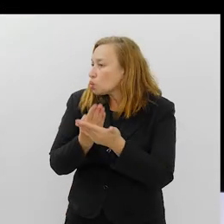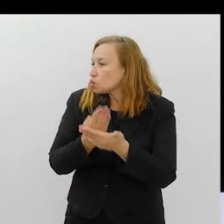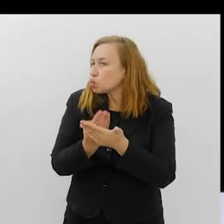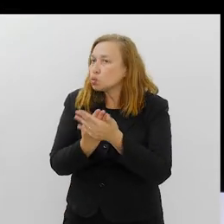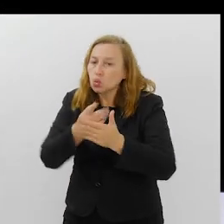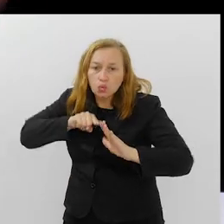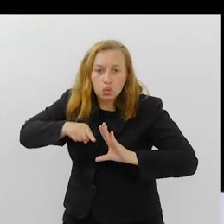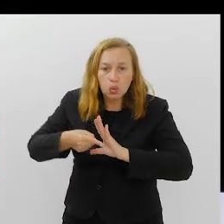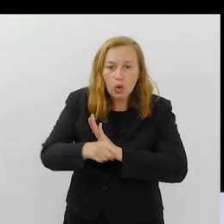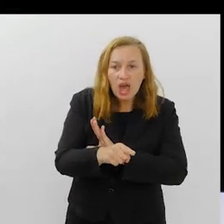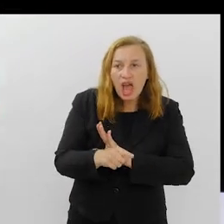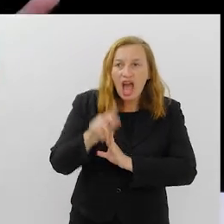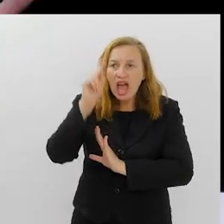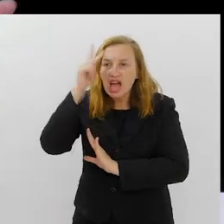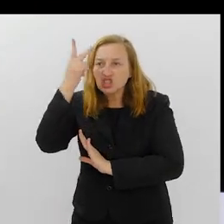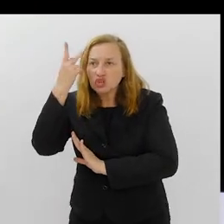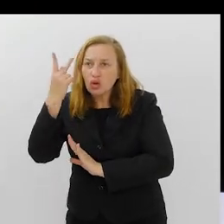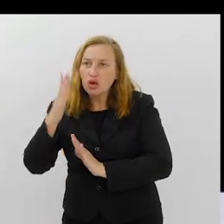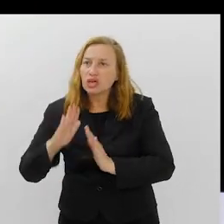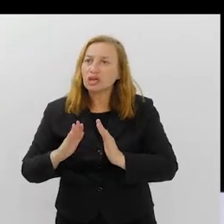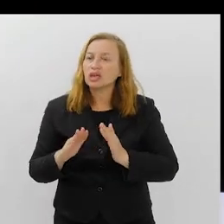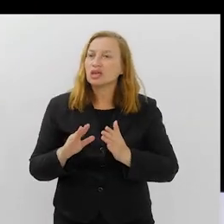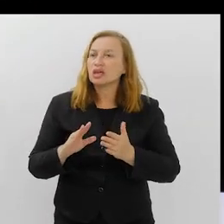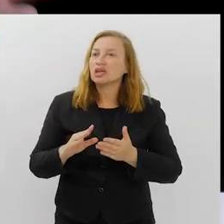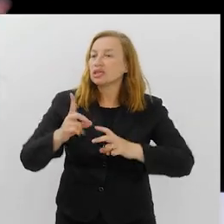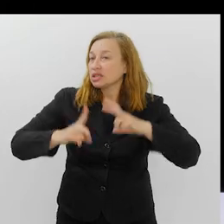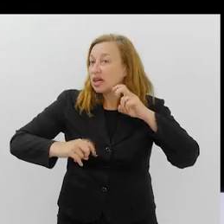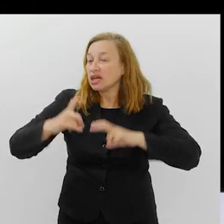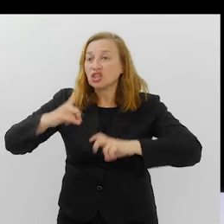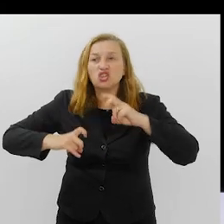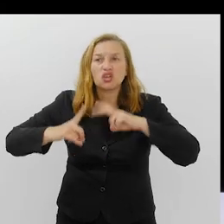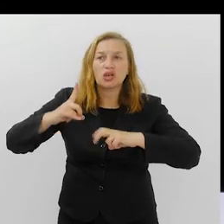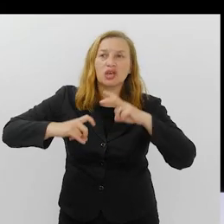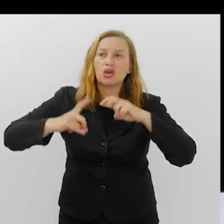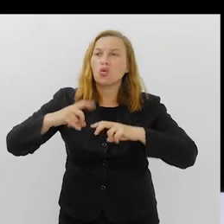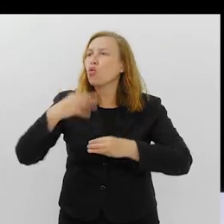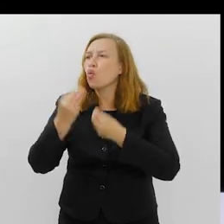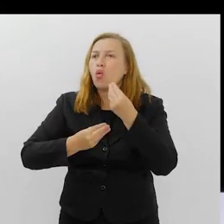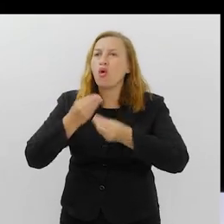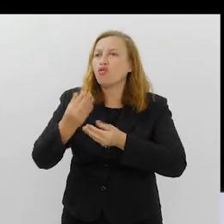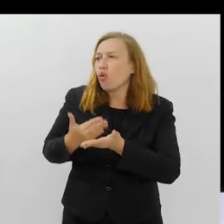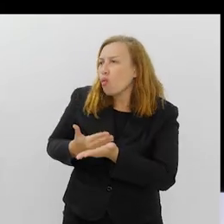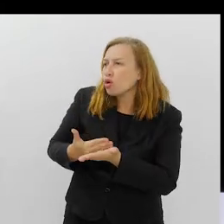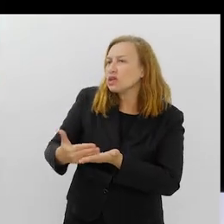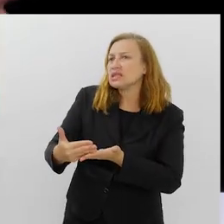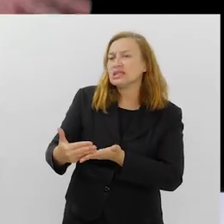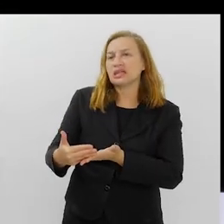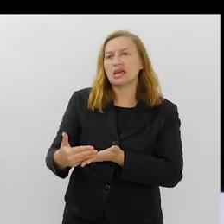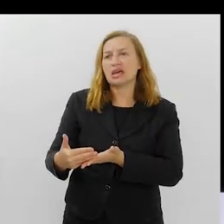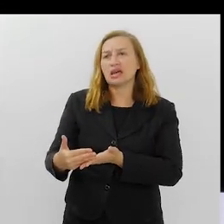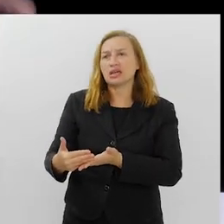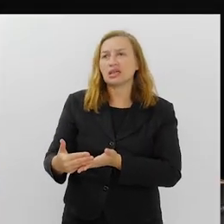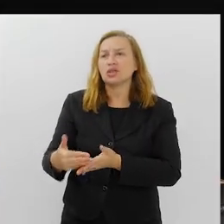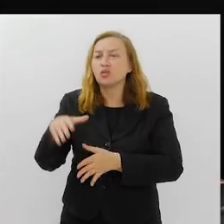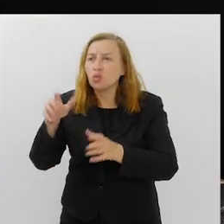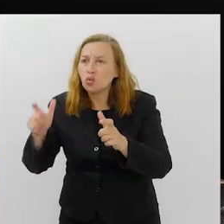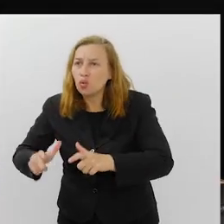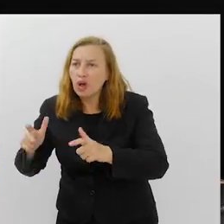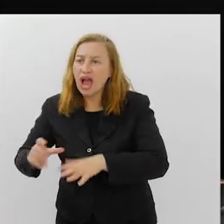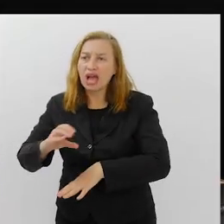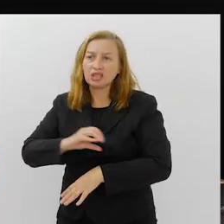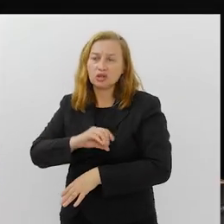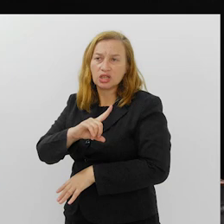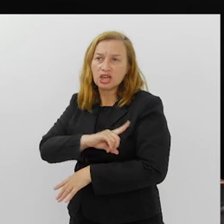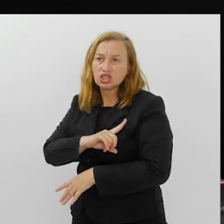de estudo, da história da escola, da história do... como é que foi o processo da escola, da região, de